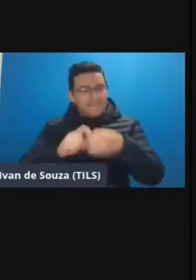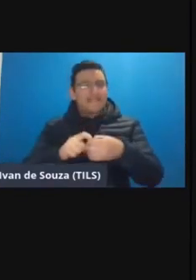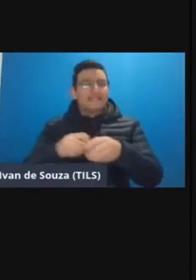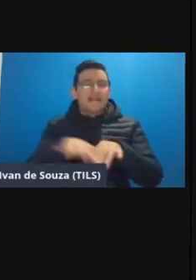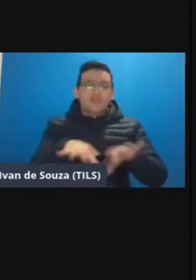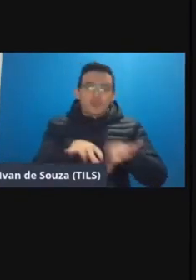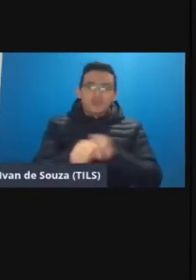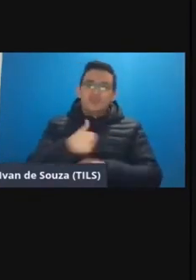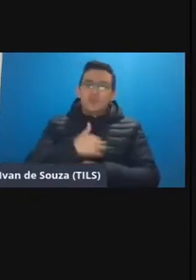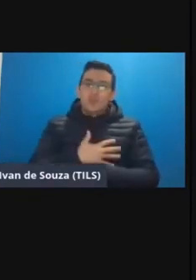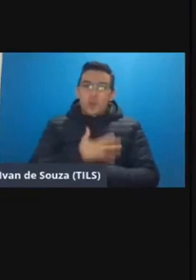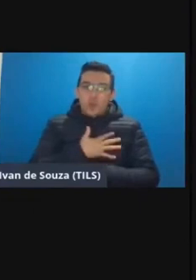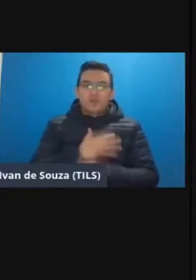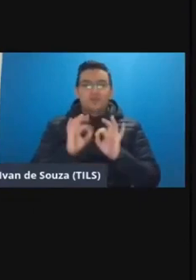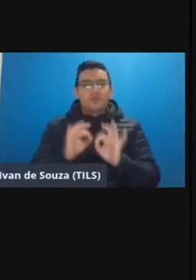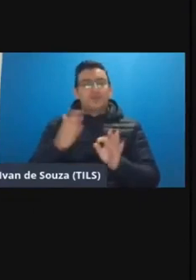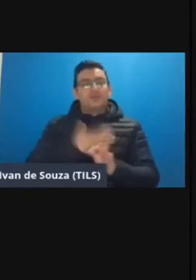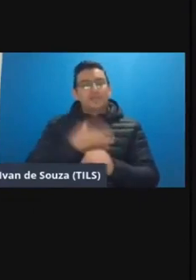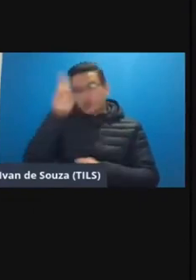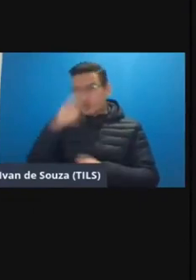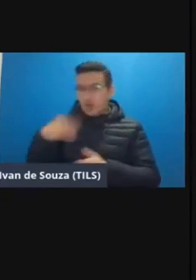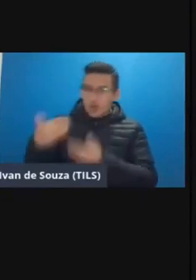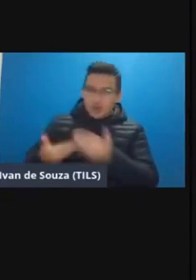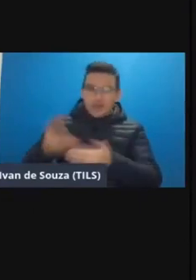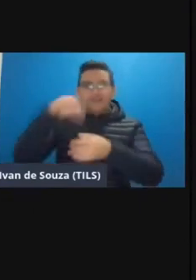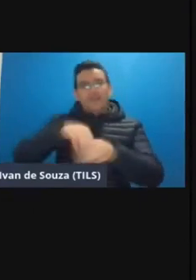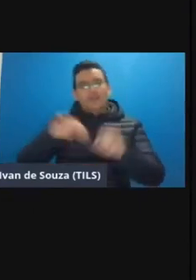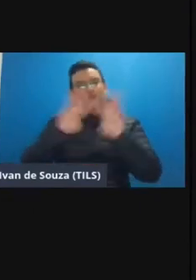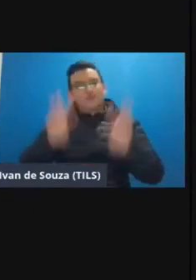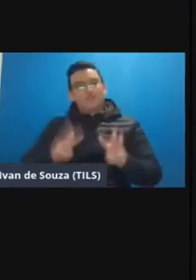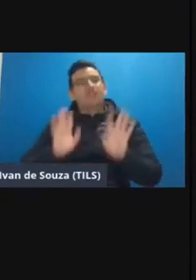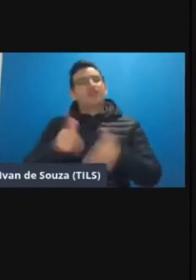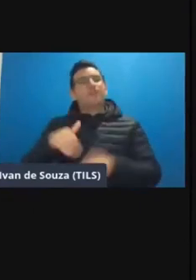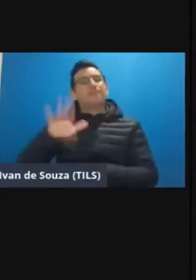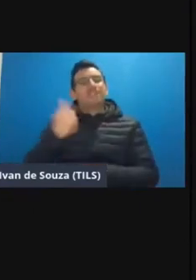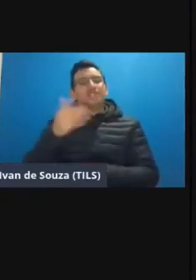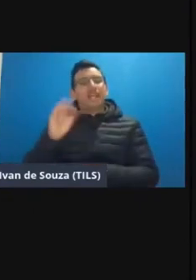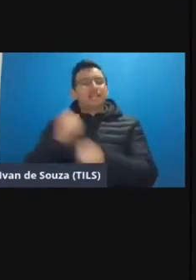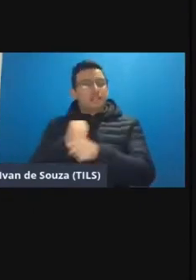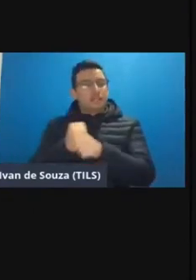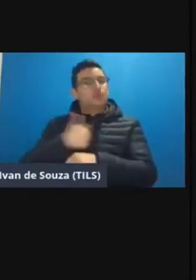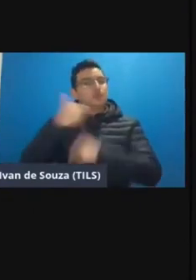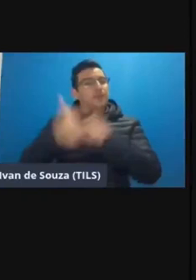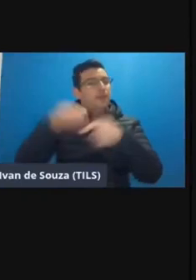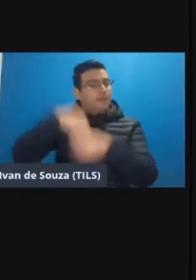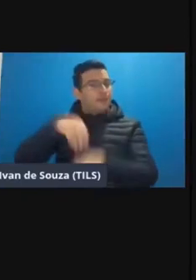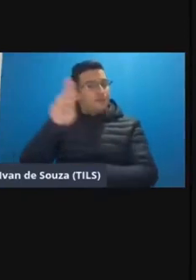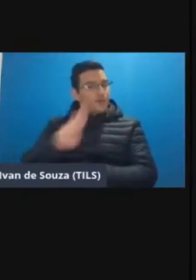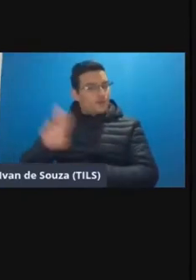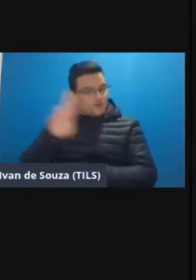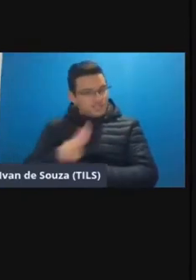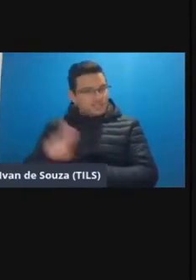uma das coisas que eu mais gosto na minha trajetória dentro da universidade eu tenho mais de 10 anos que eu trabalho na universidade fazendo especificamente a